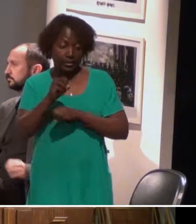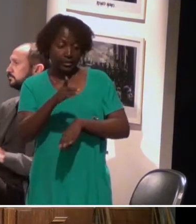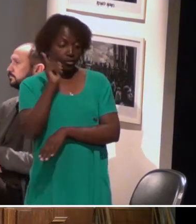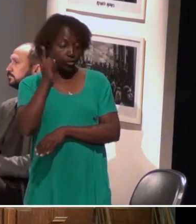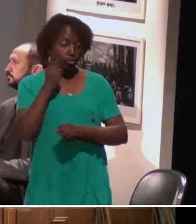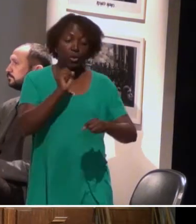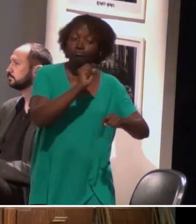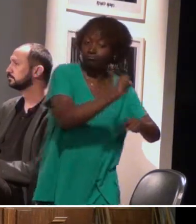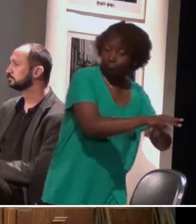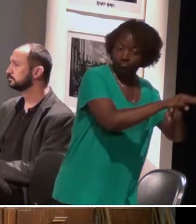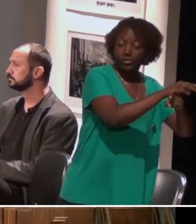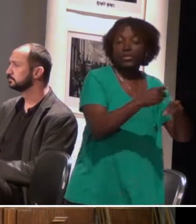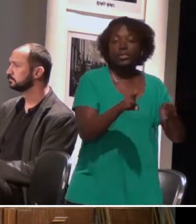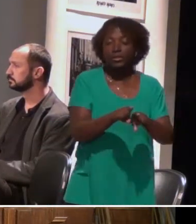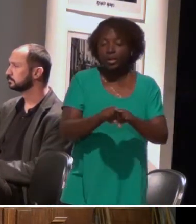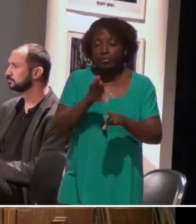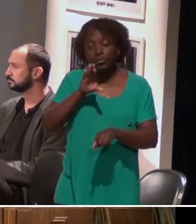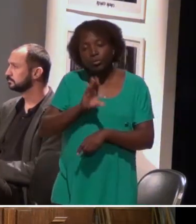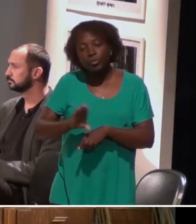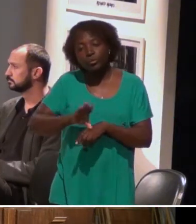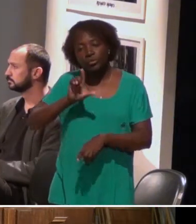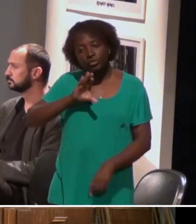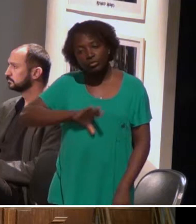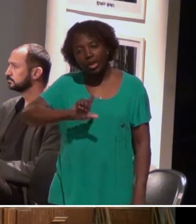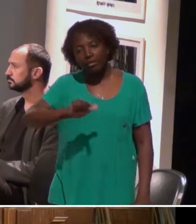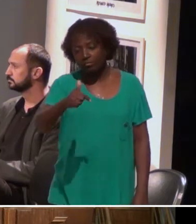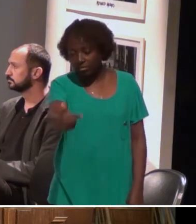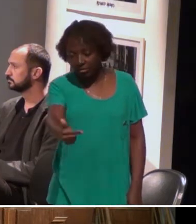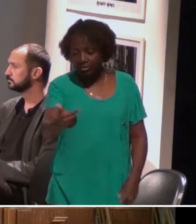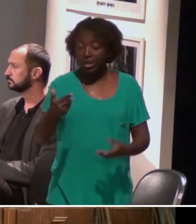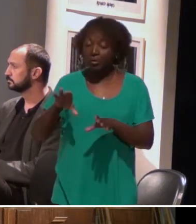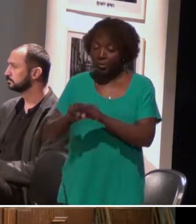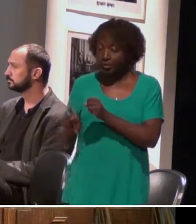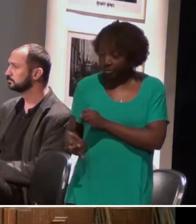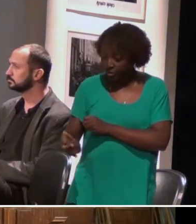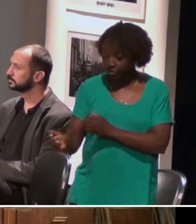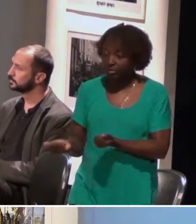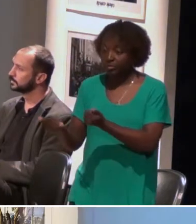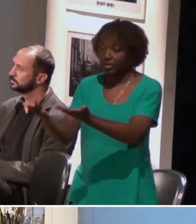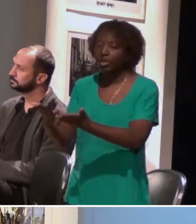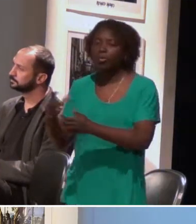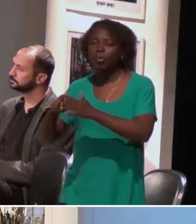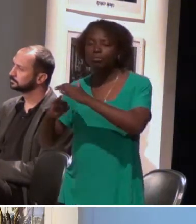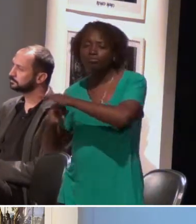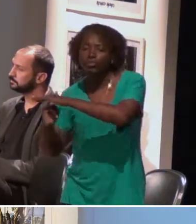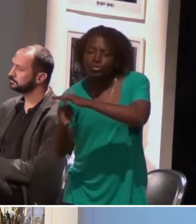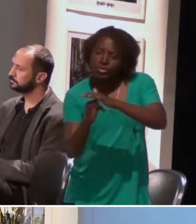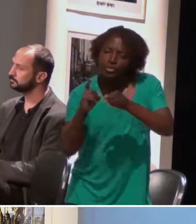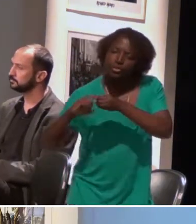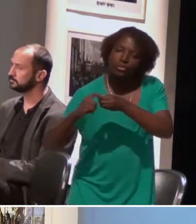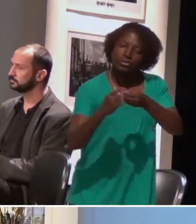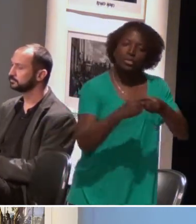de Língua Portuguesa como Segunda Língua. A gente oferece formação continuada com instituições parceiras, então, gente fez uma parceria com a